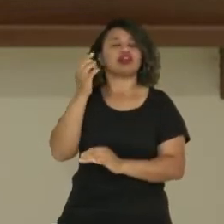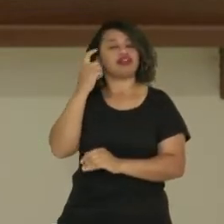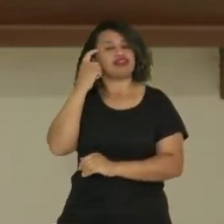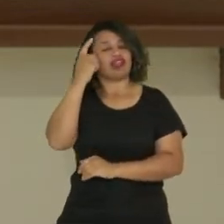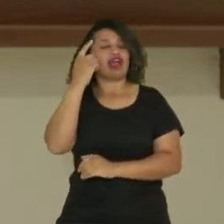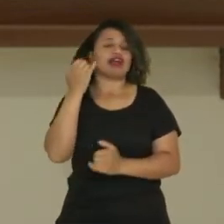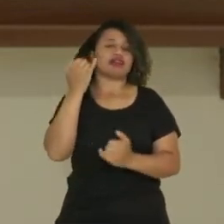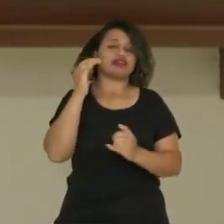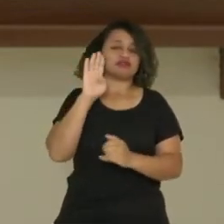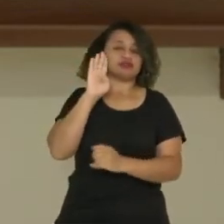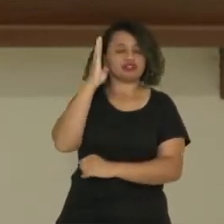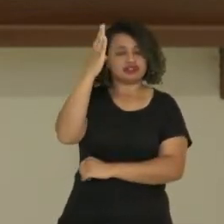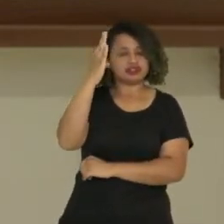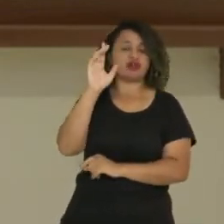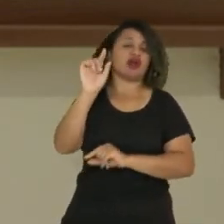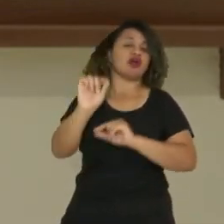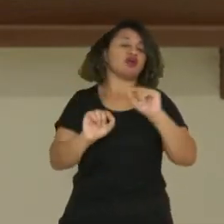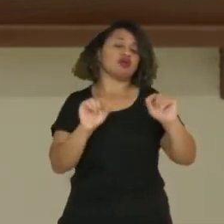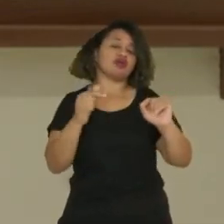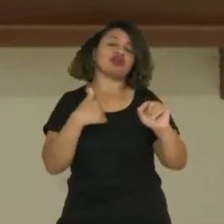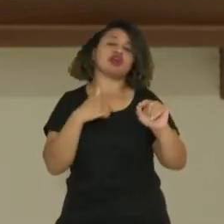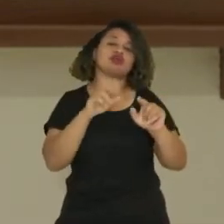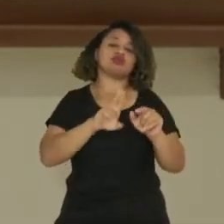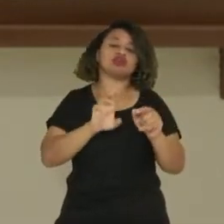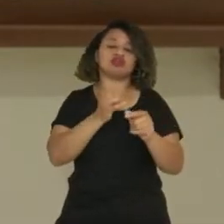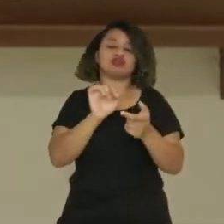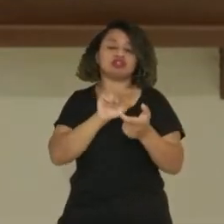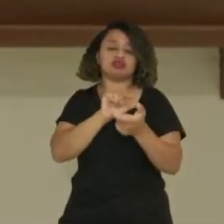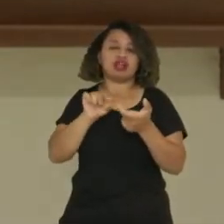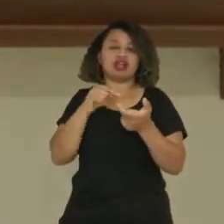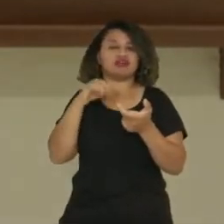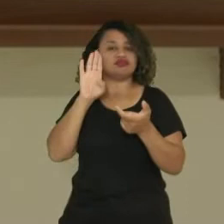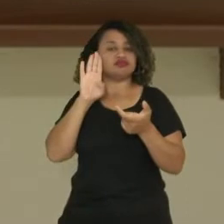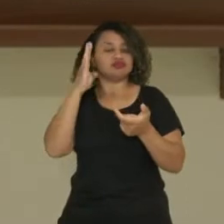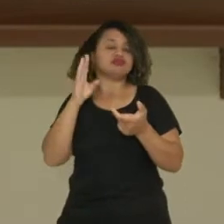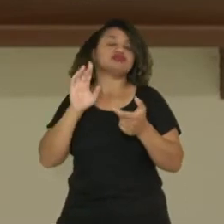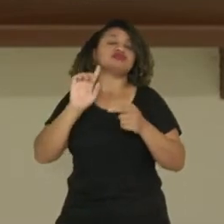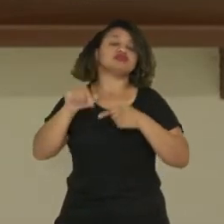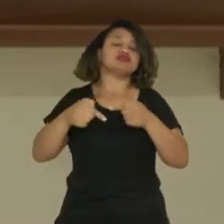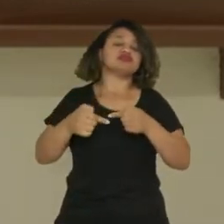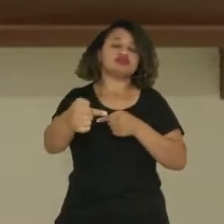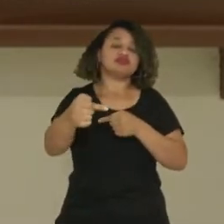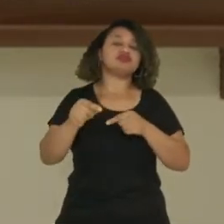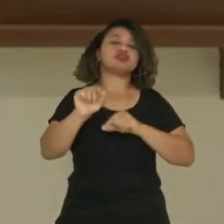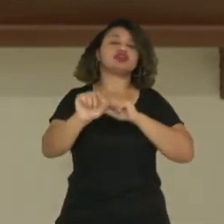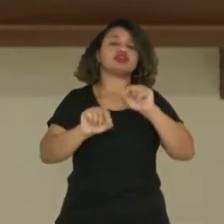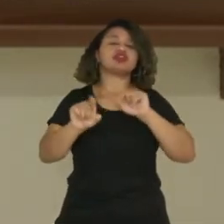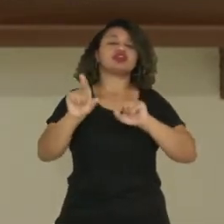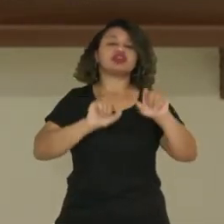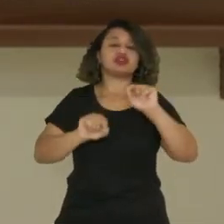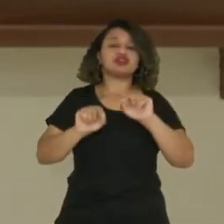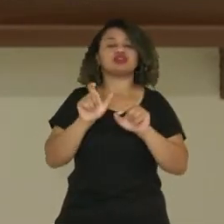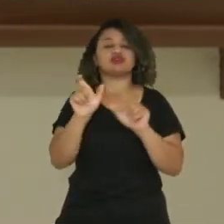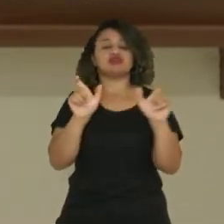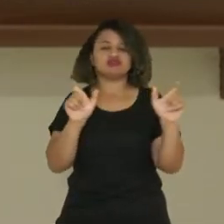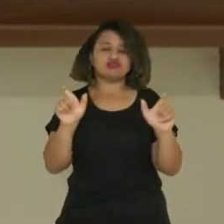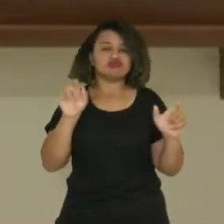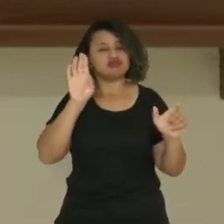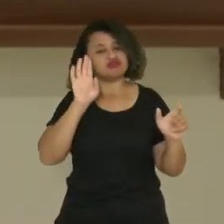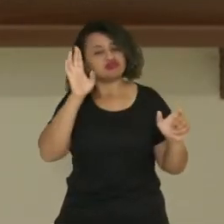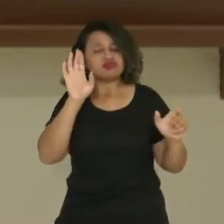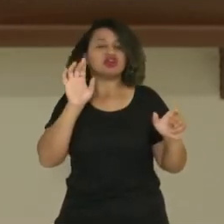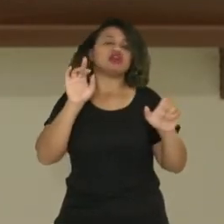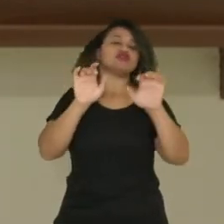principais através, por exemplo, de palavras-chave e a partir disso vou pegando as palavras-chave e